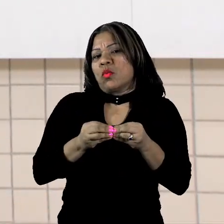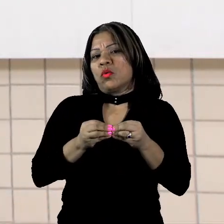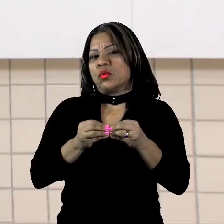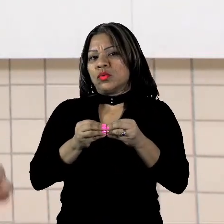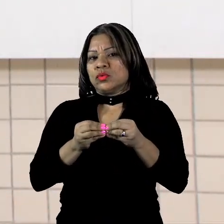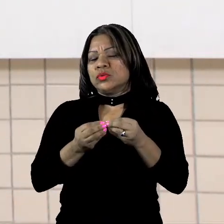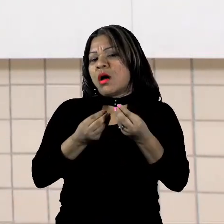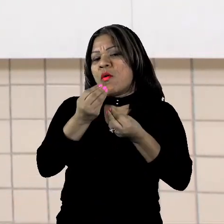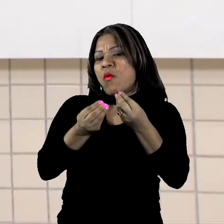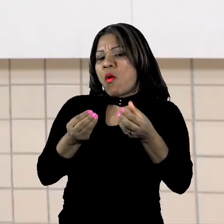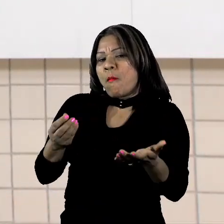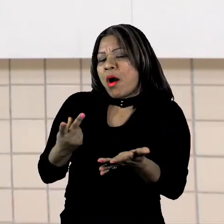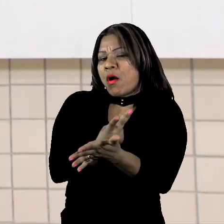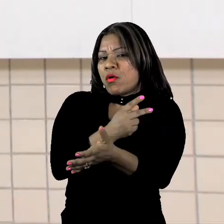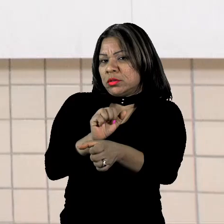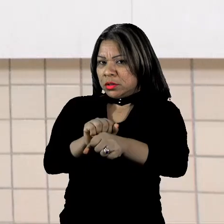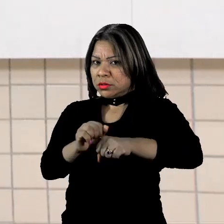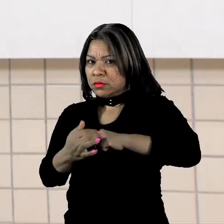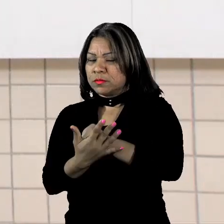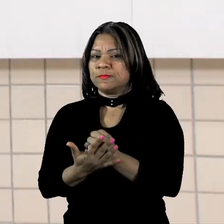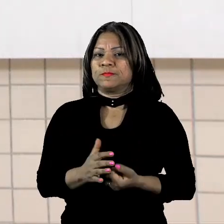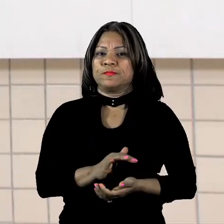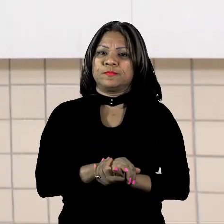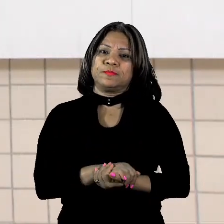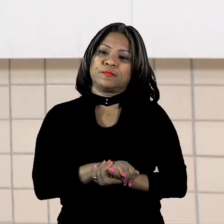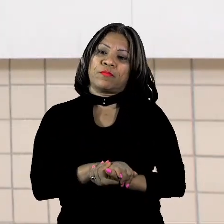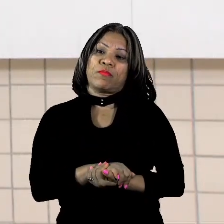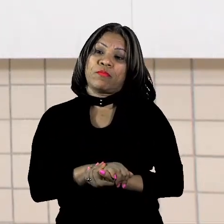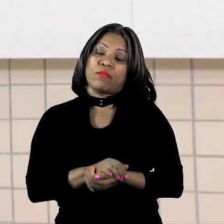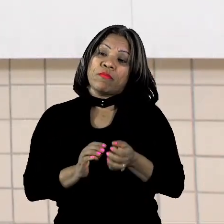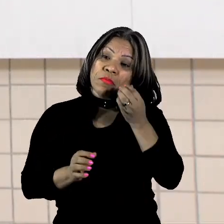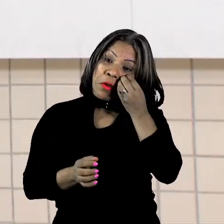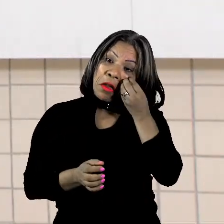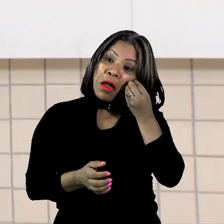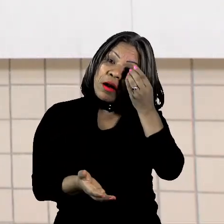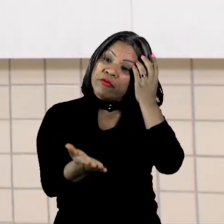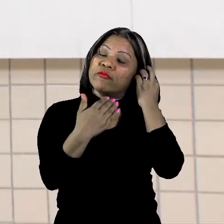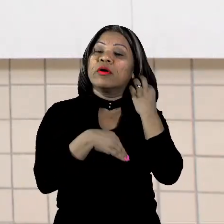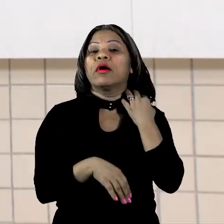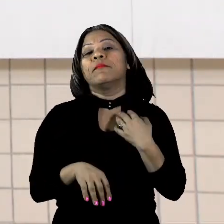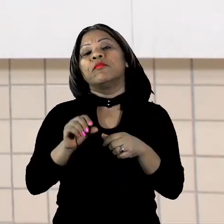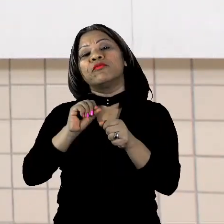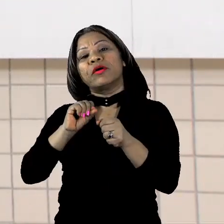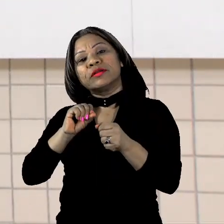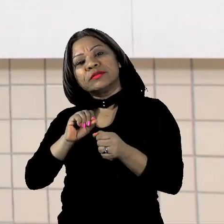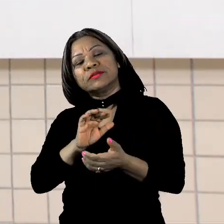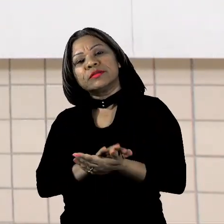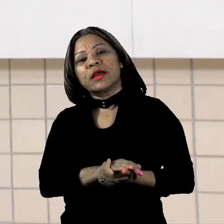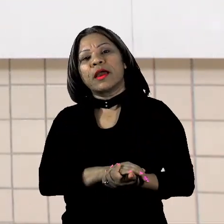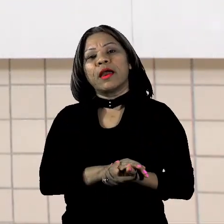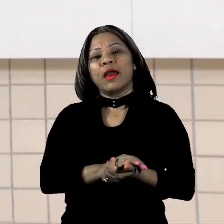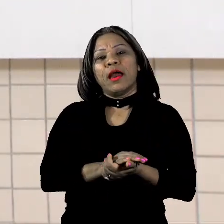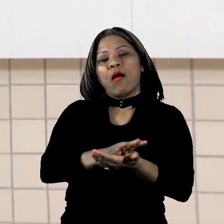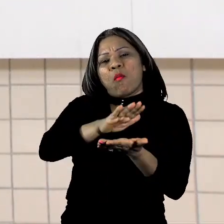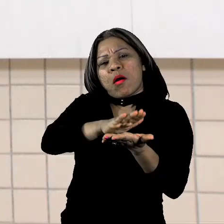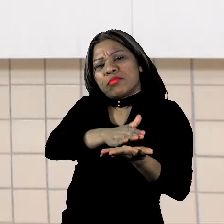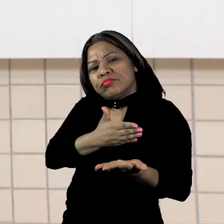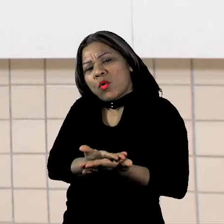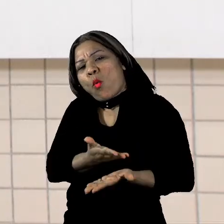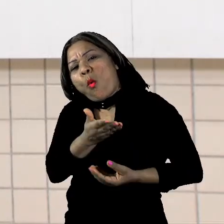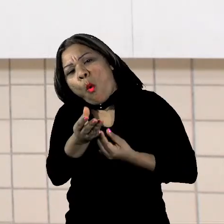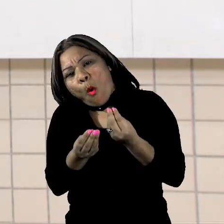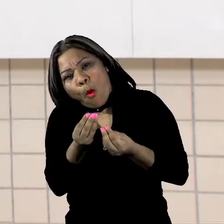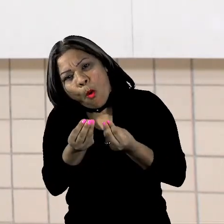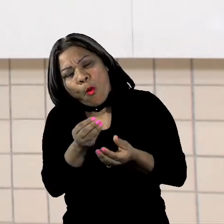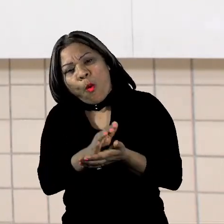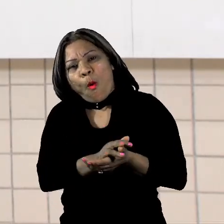coronavírus. Vamos fazer uma interpretação do texto de divulgação científica. Observe a primeira